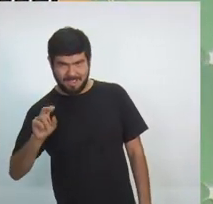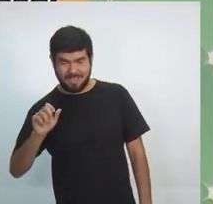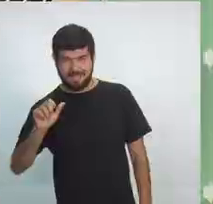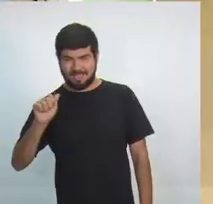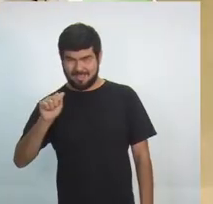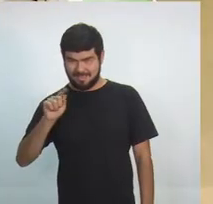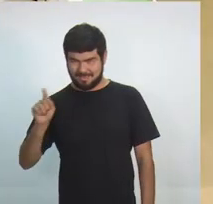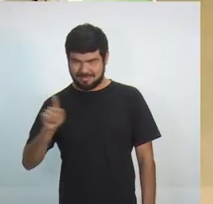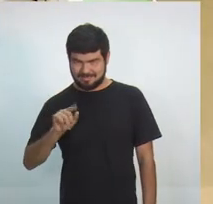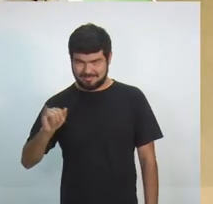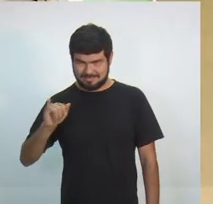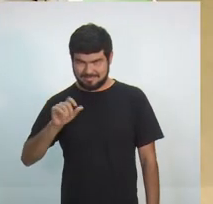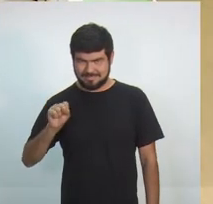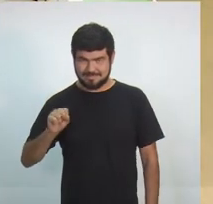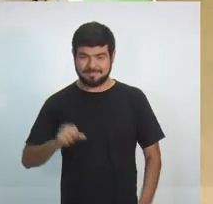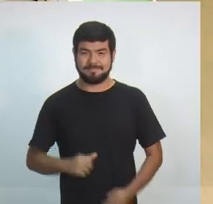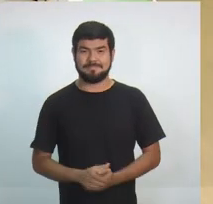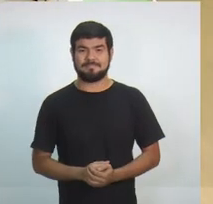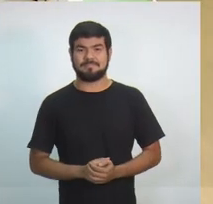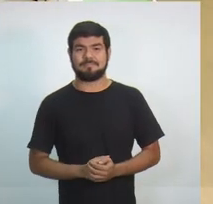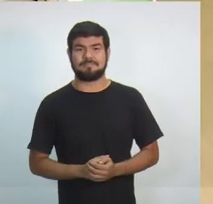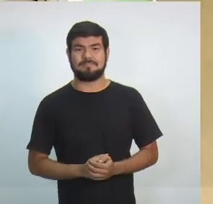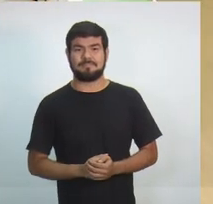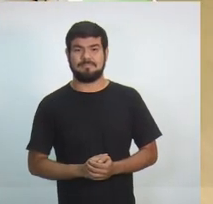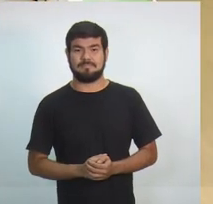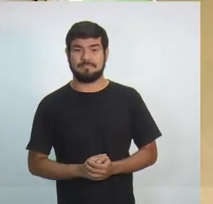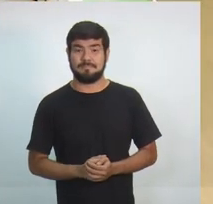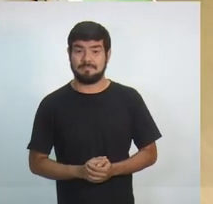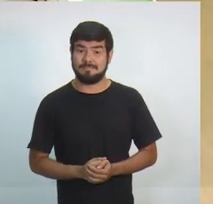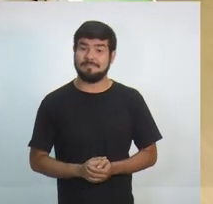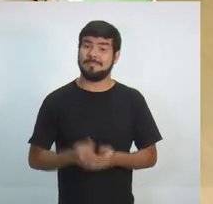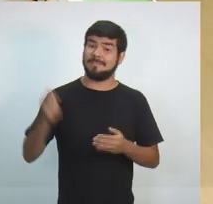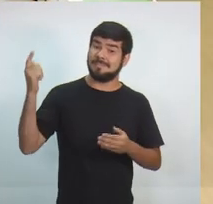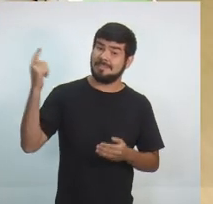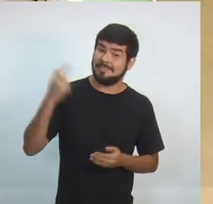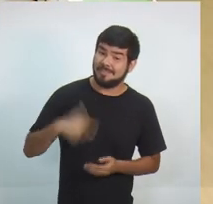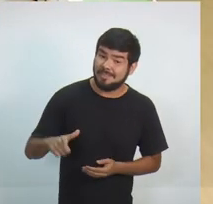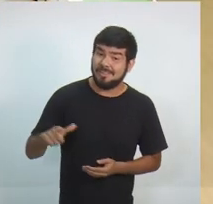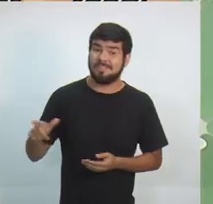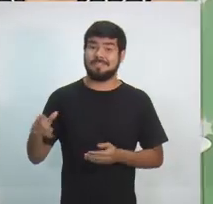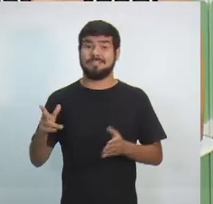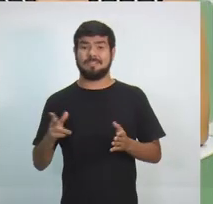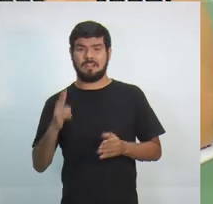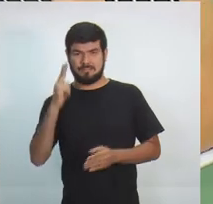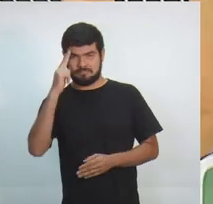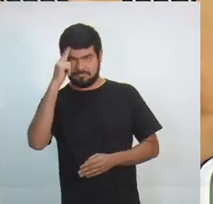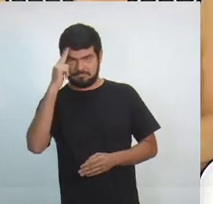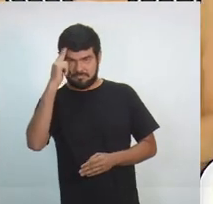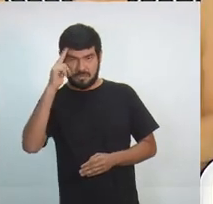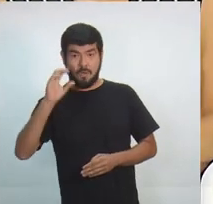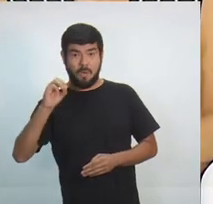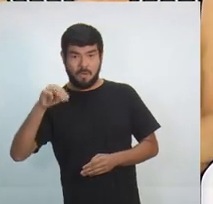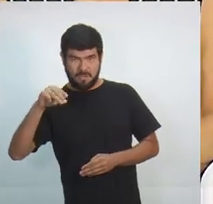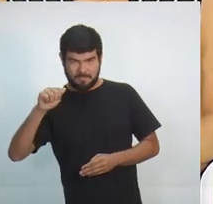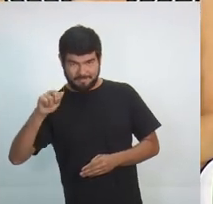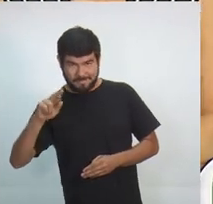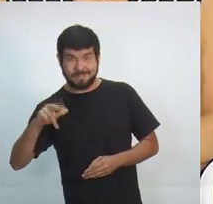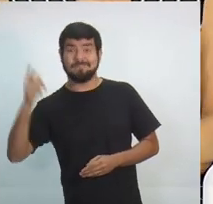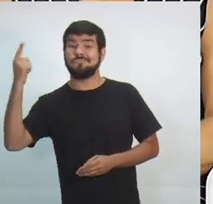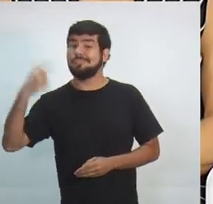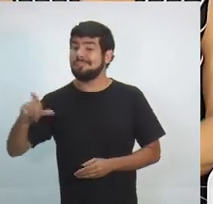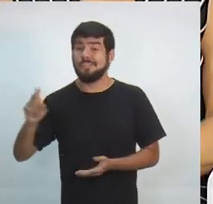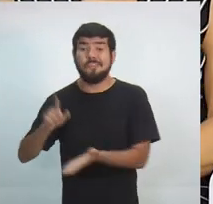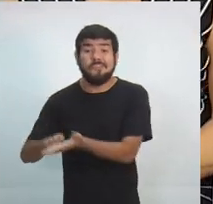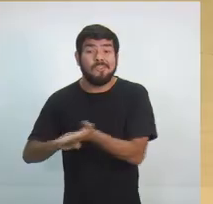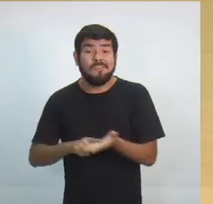Seja muito bem-vindo, candidato. Fique à vontade. E mais uma vez, a gente fez o convite para o candidato Amazonino Mendes, do PDT, e ele